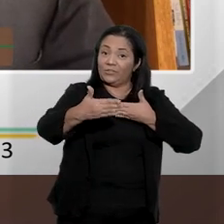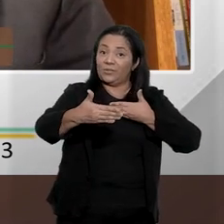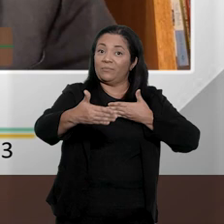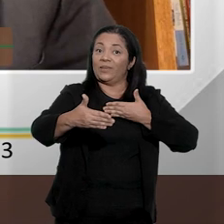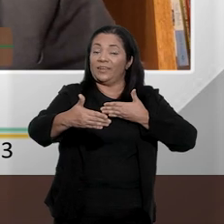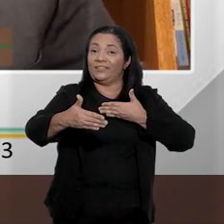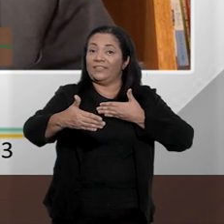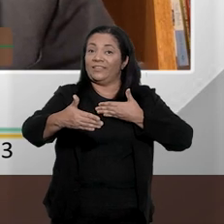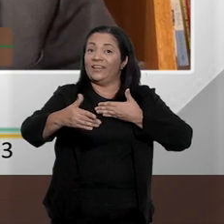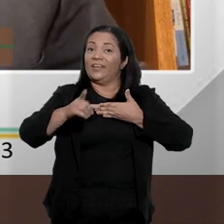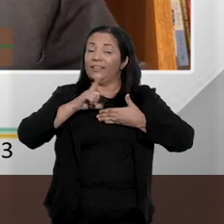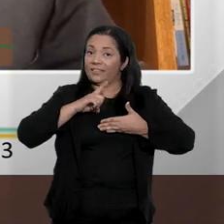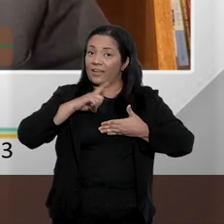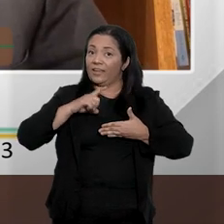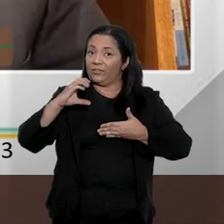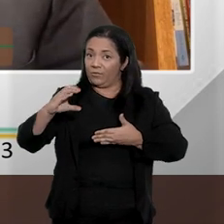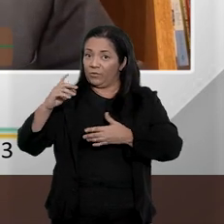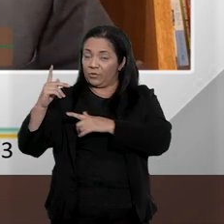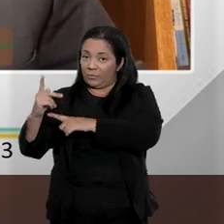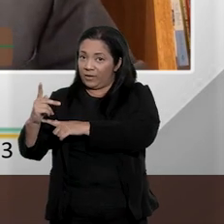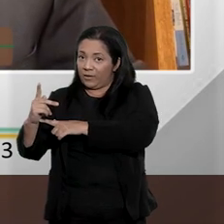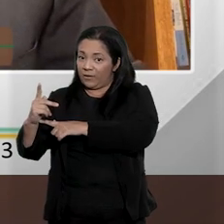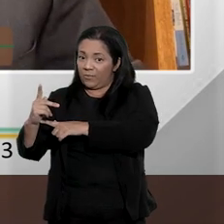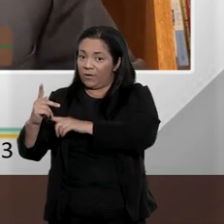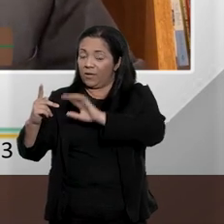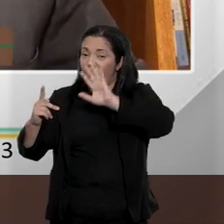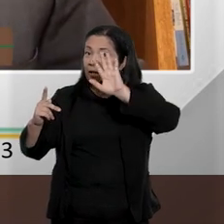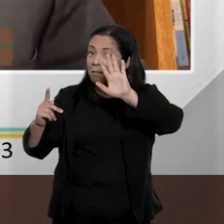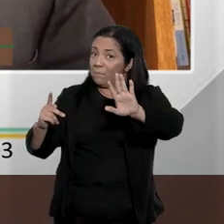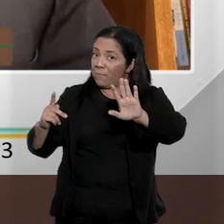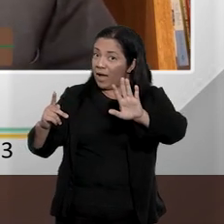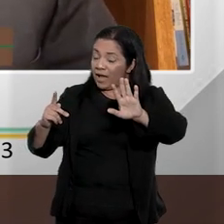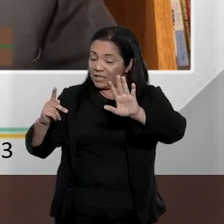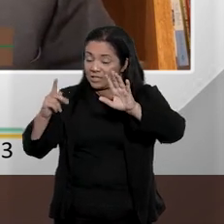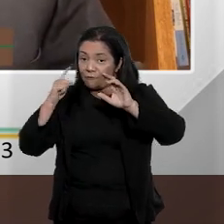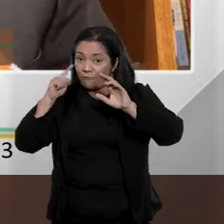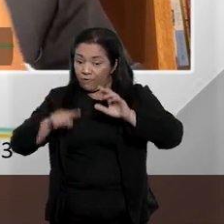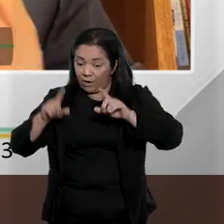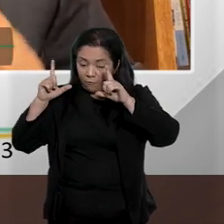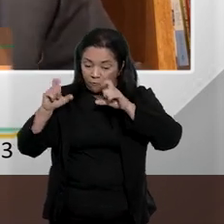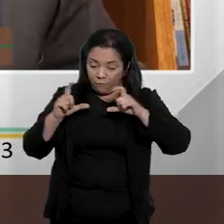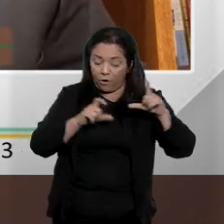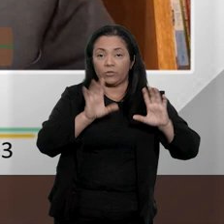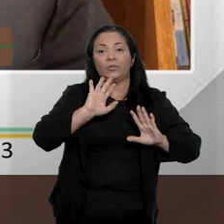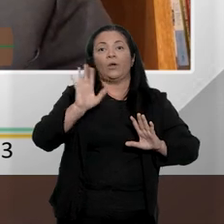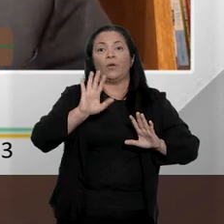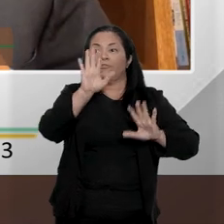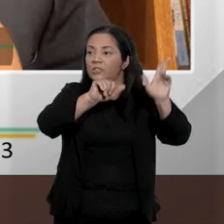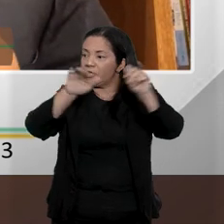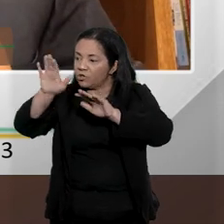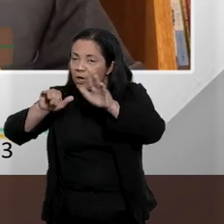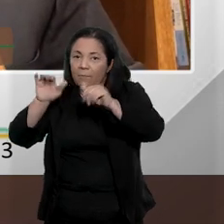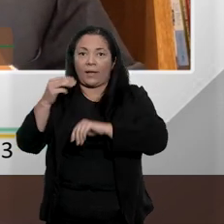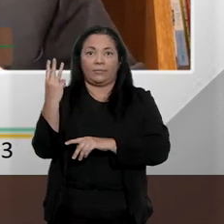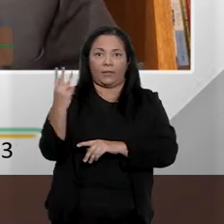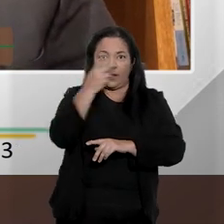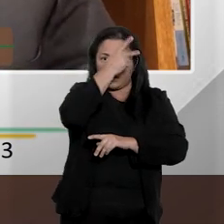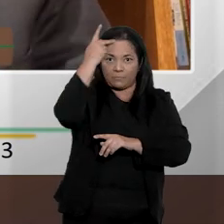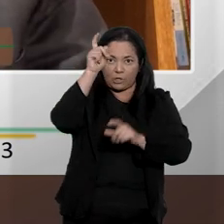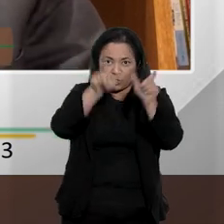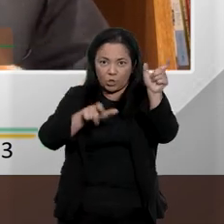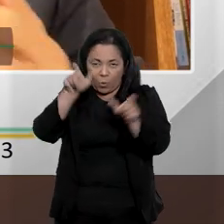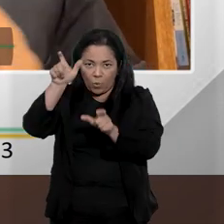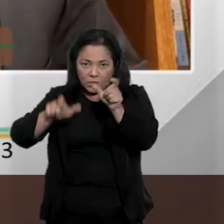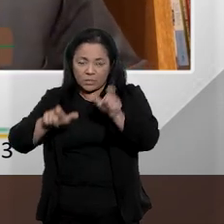Penal e não é este o procedimento. Seria colocar a pessoa ao lado de outras duas pessoas de características físicas semelhantes quando fosse possível, não